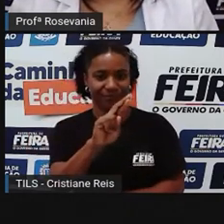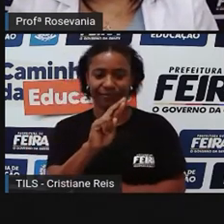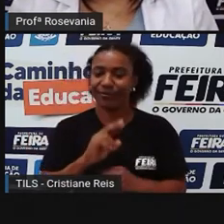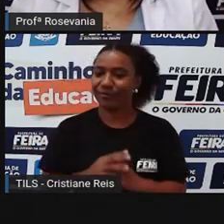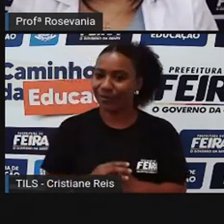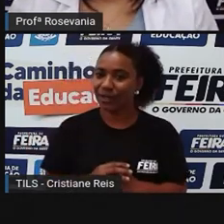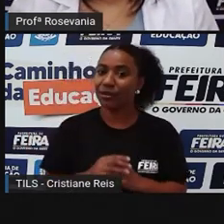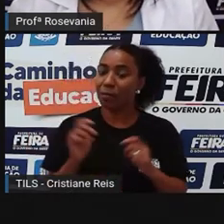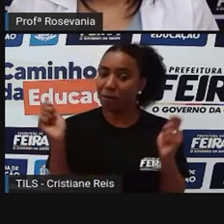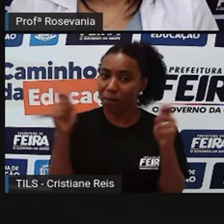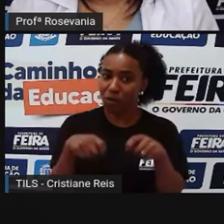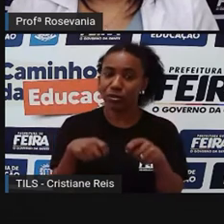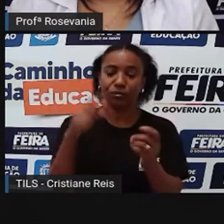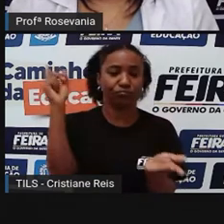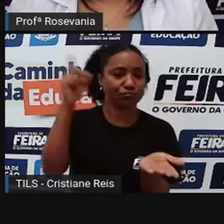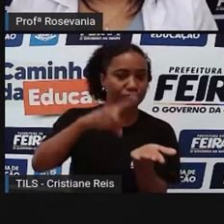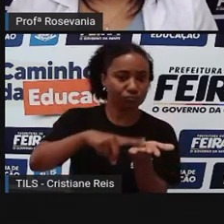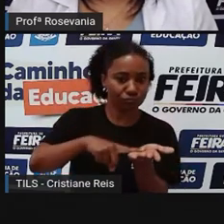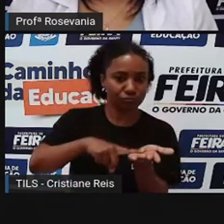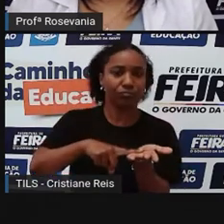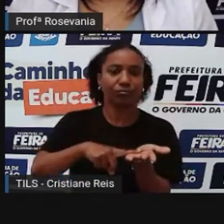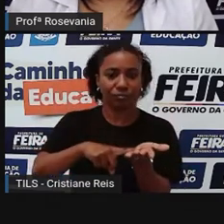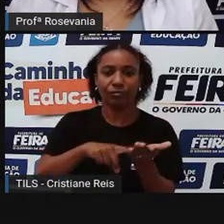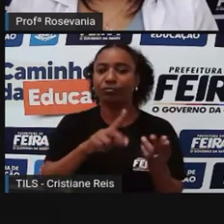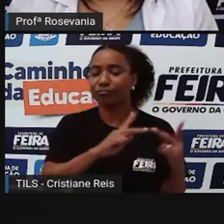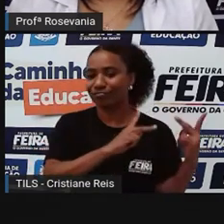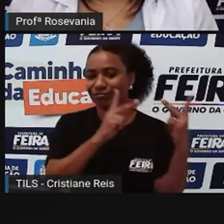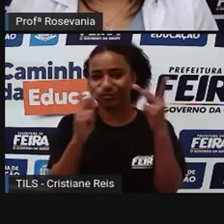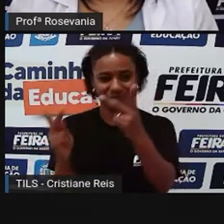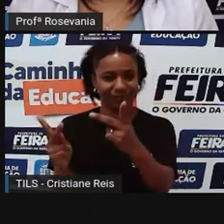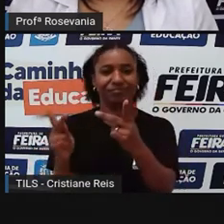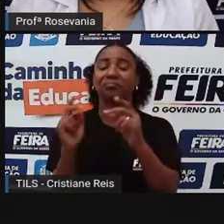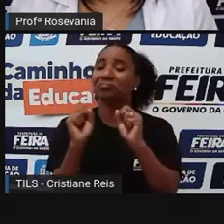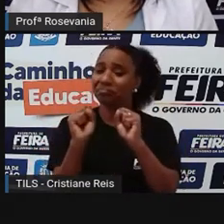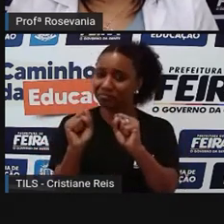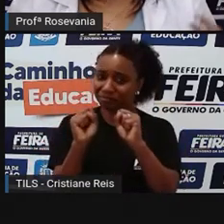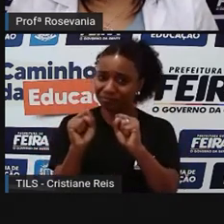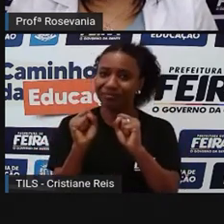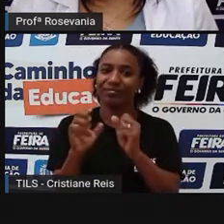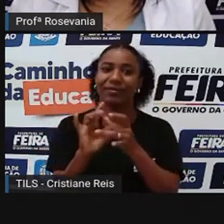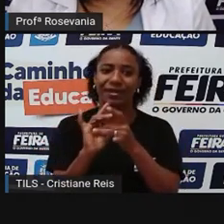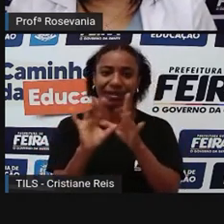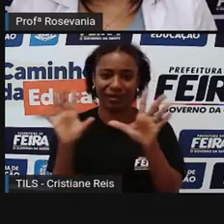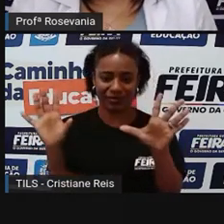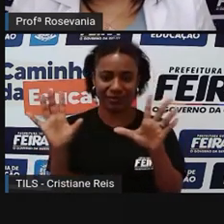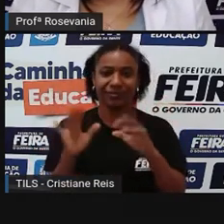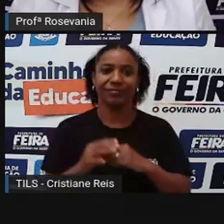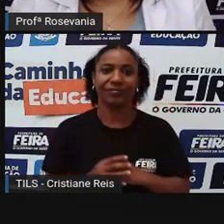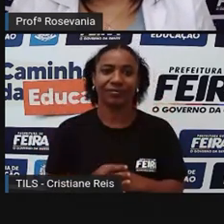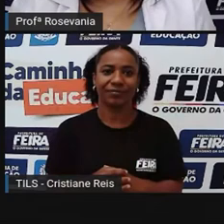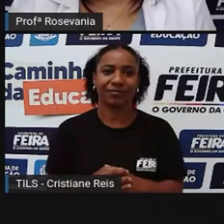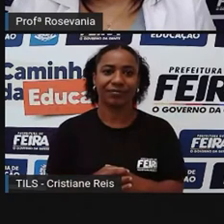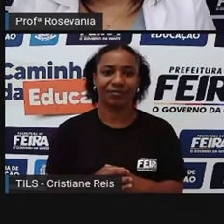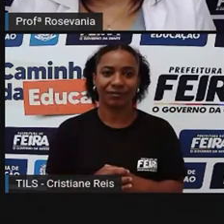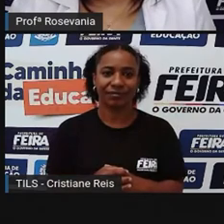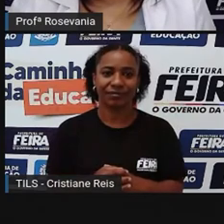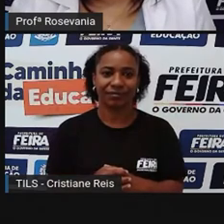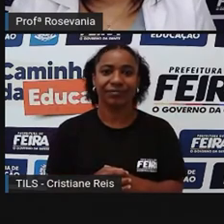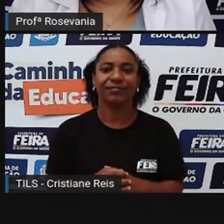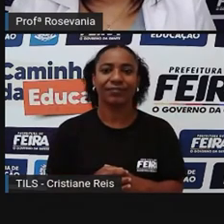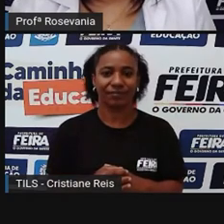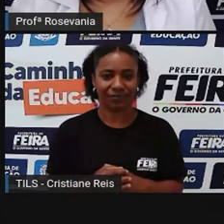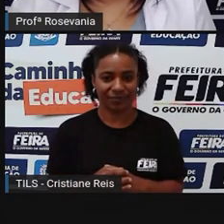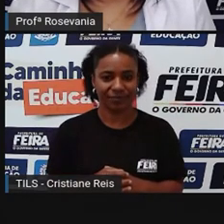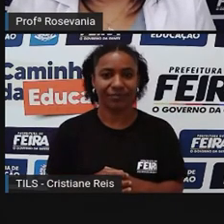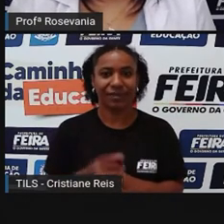tem que agendar o espaço para poder visitar ele aí. E é um marco, né, dentro do próprio